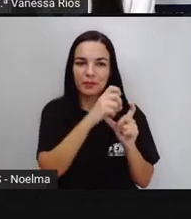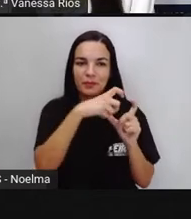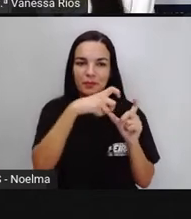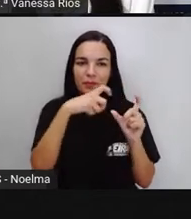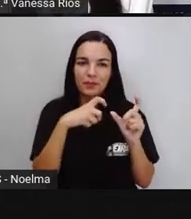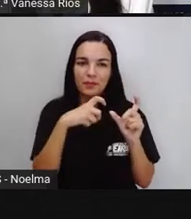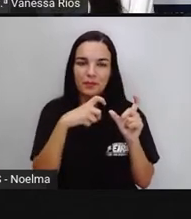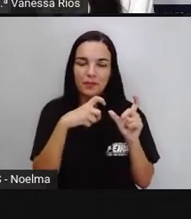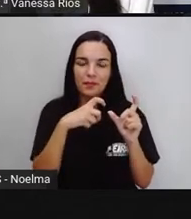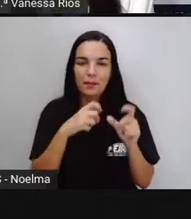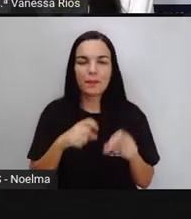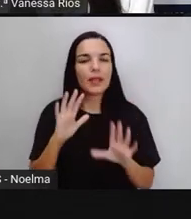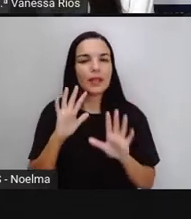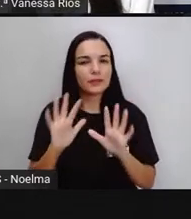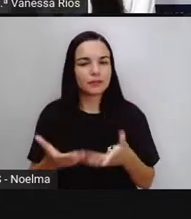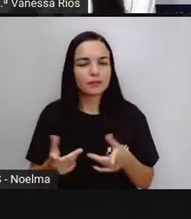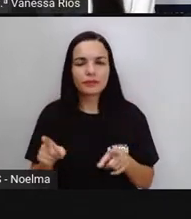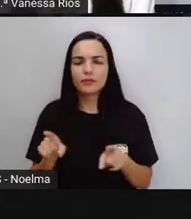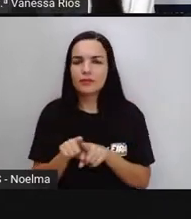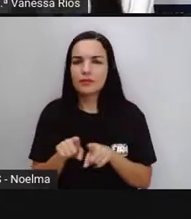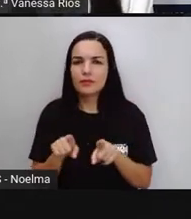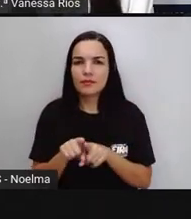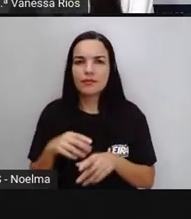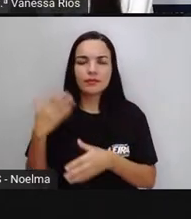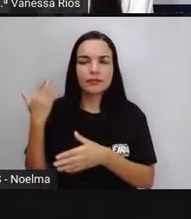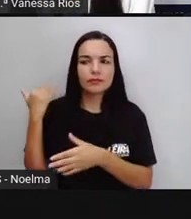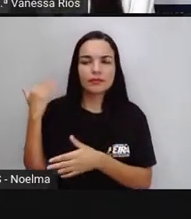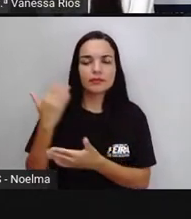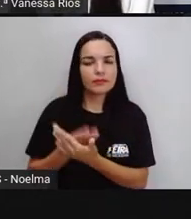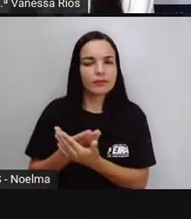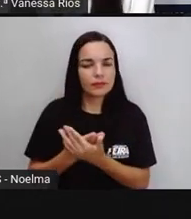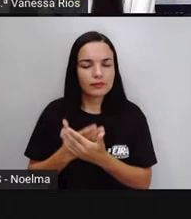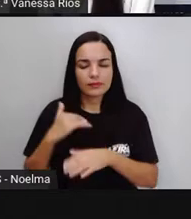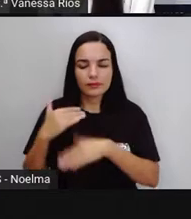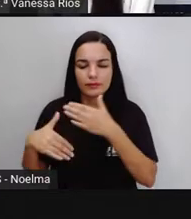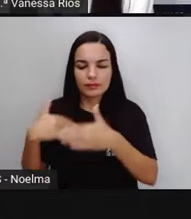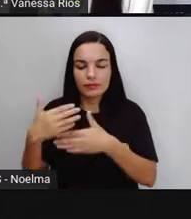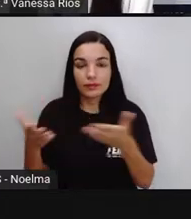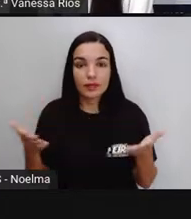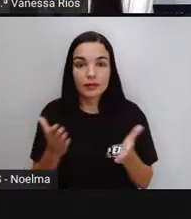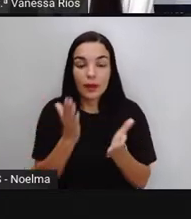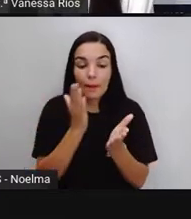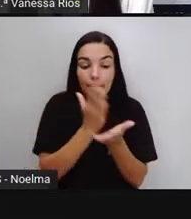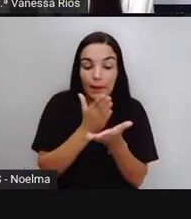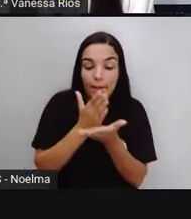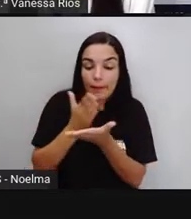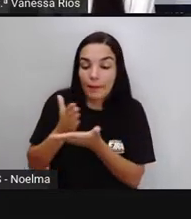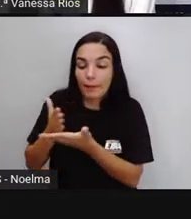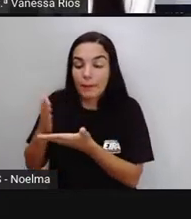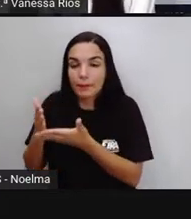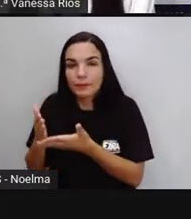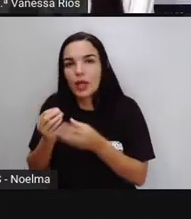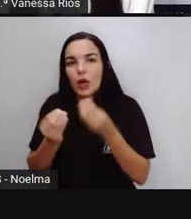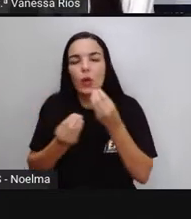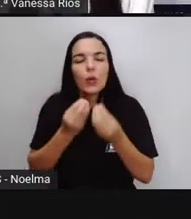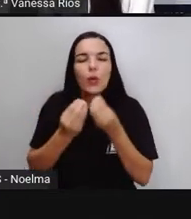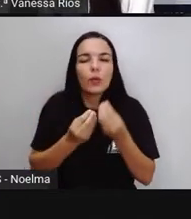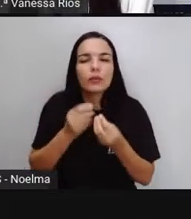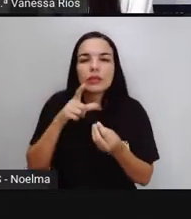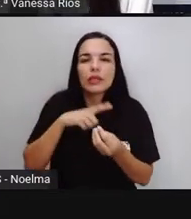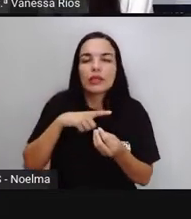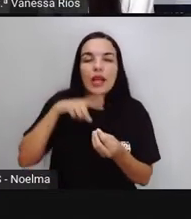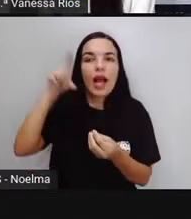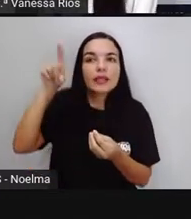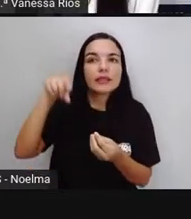parte de algumas aulas que a gente já viu anteriormente e a gente está observando, né, como as oxítonas, elas são aí